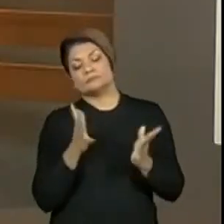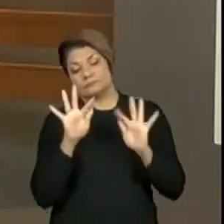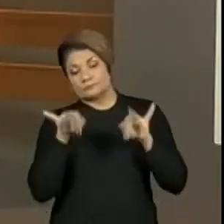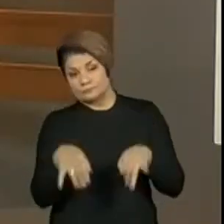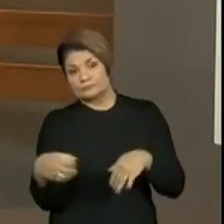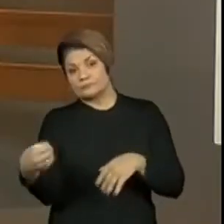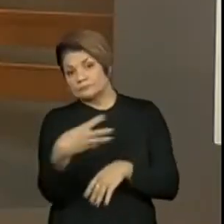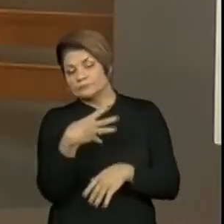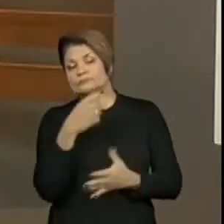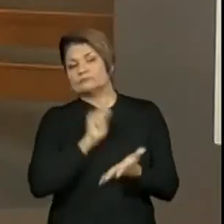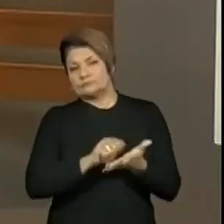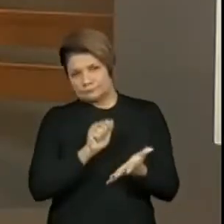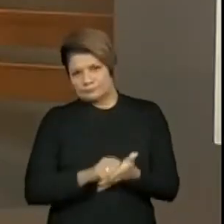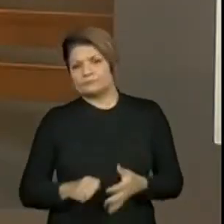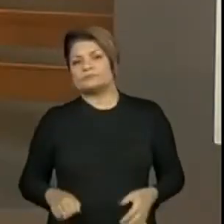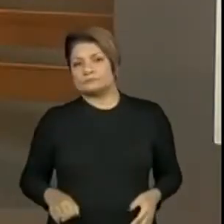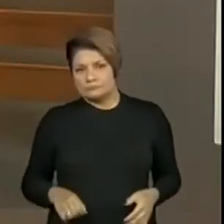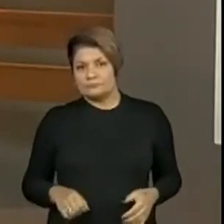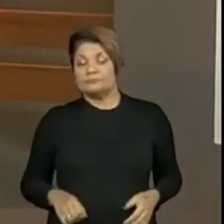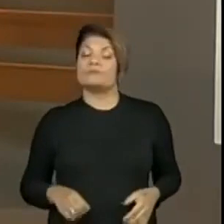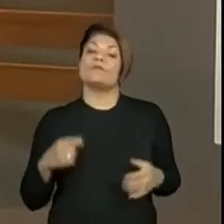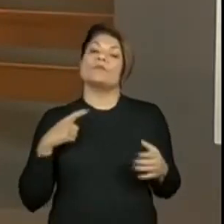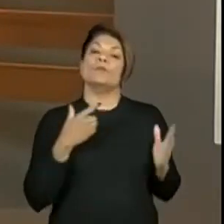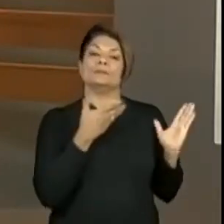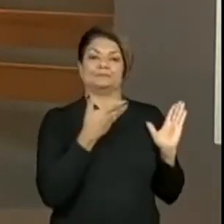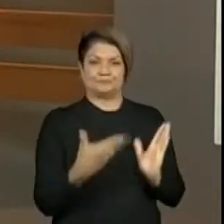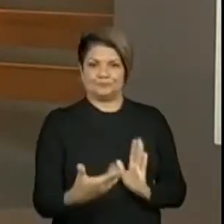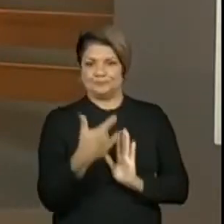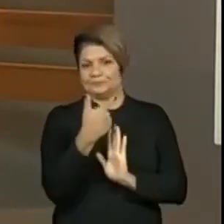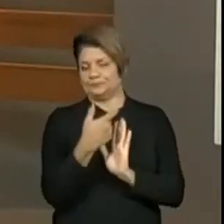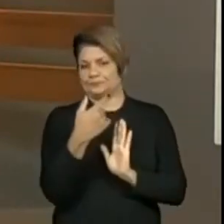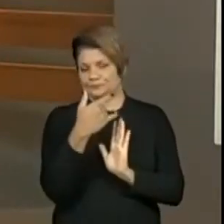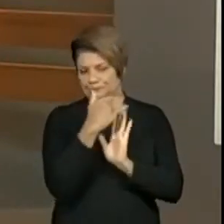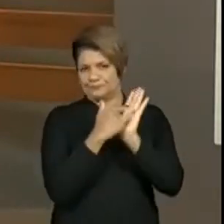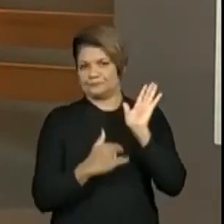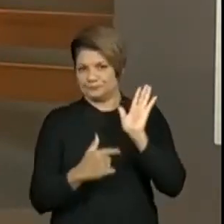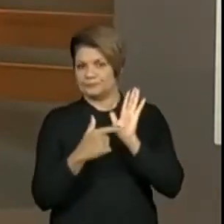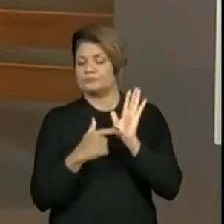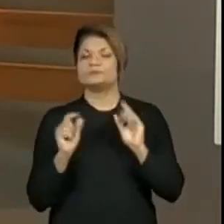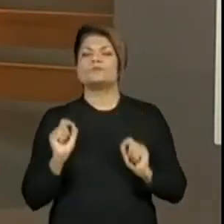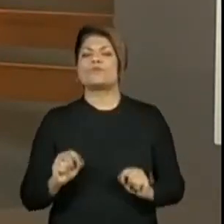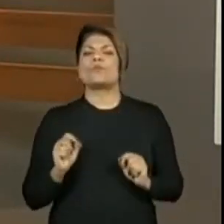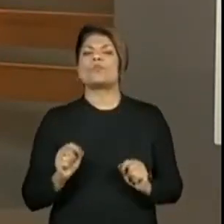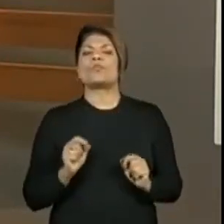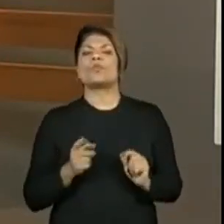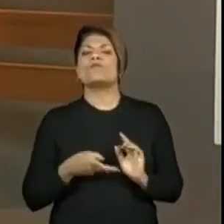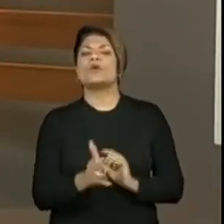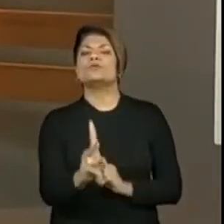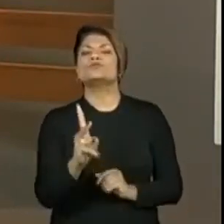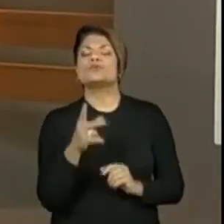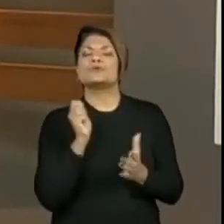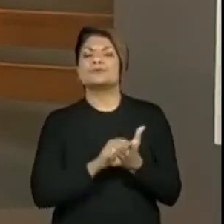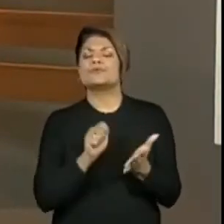final. Então, a gente já vai trazer, aqui a gente já traz a referência do que a gente vai continuar.